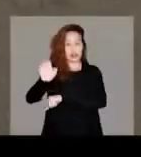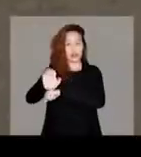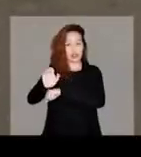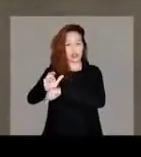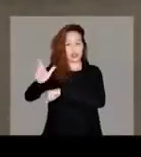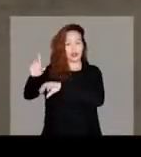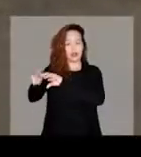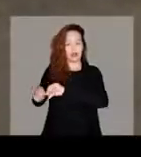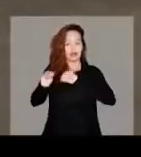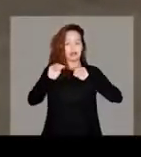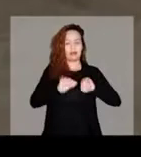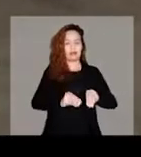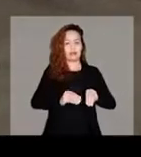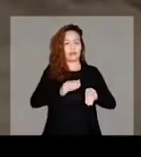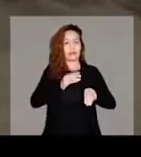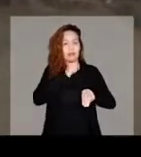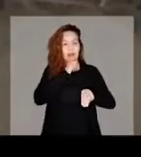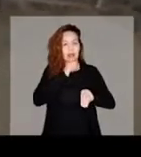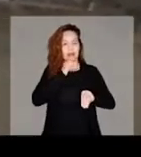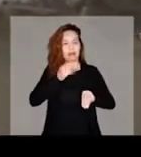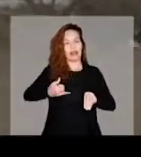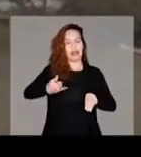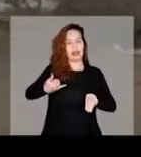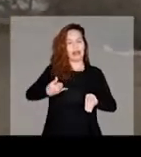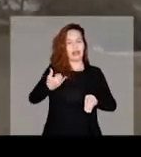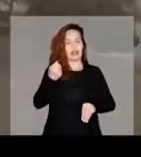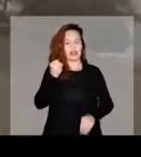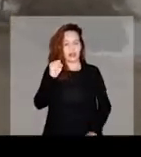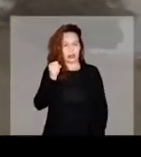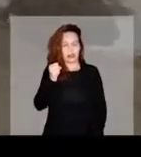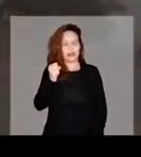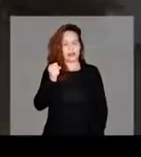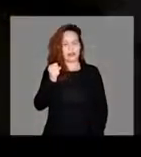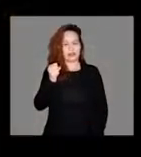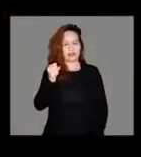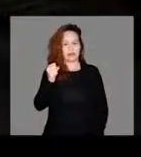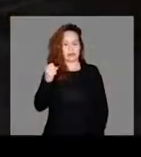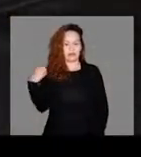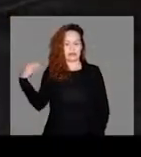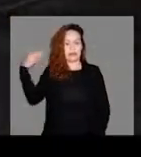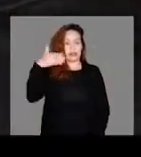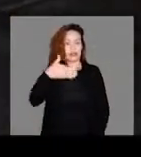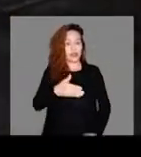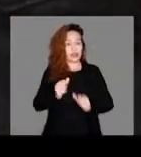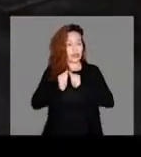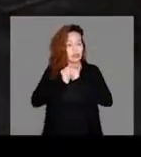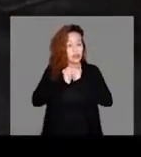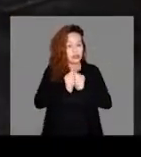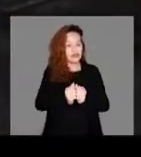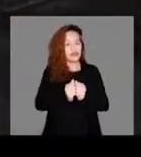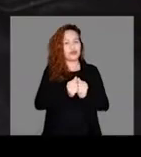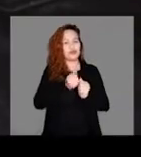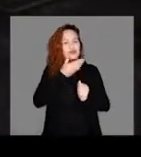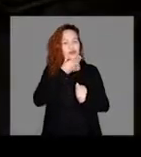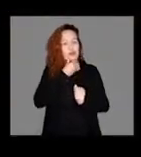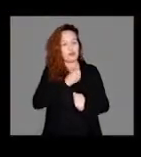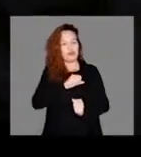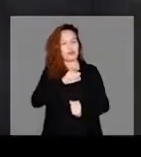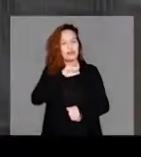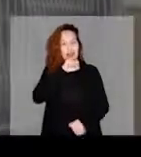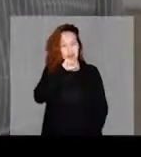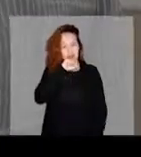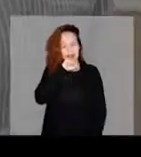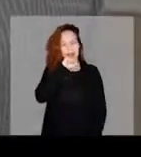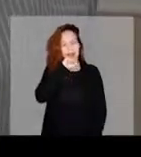Cheguei em Macapá, ainda criança, com apenas 8 anos. As mãos que me trouxeram foram as mãos mais